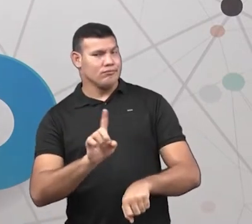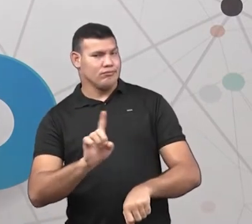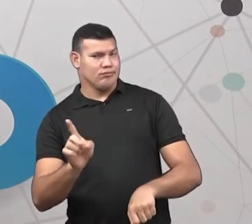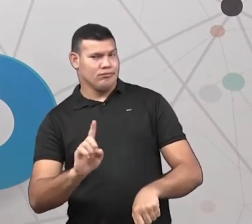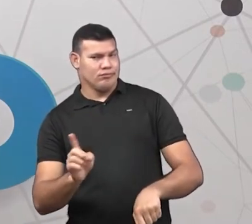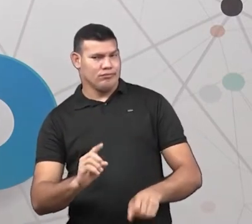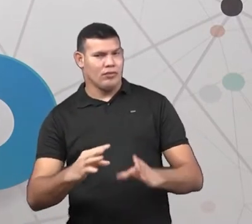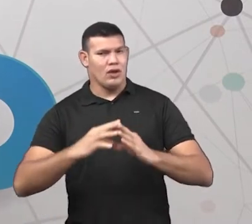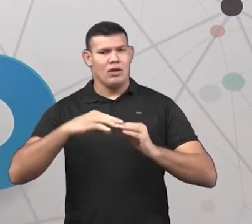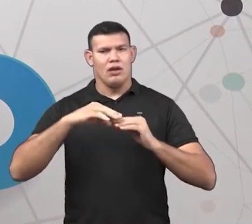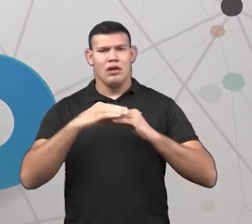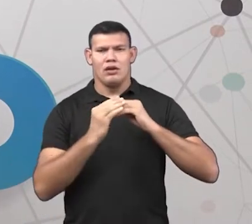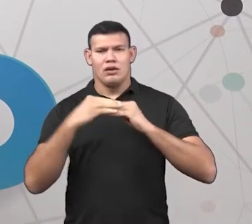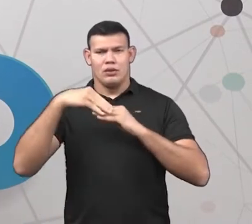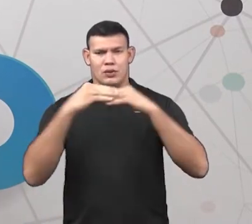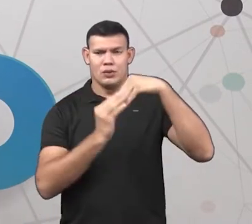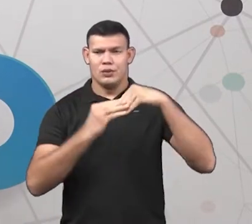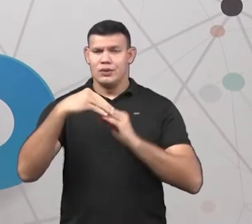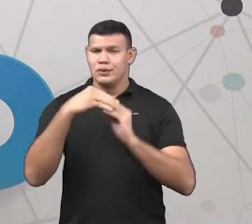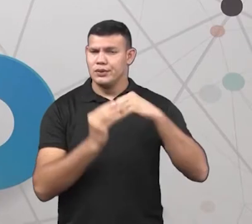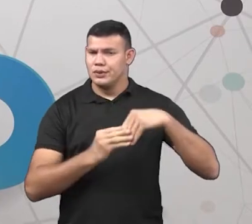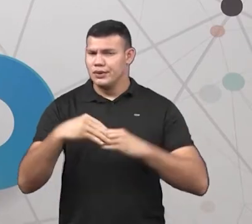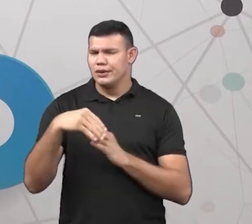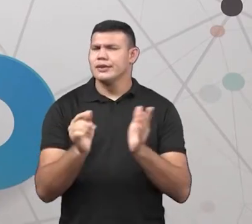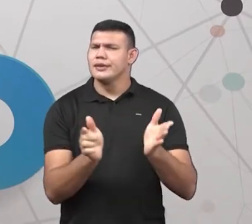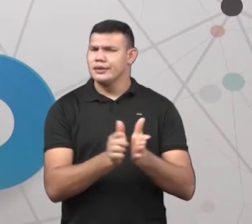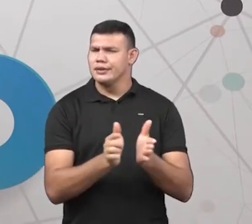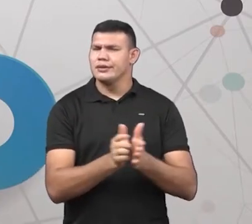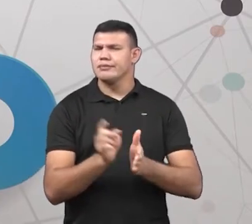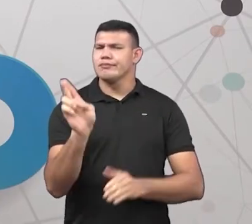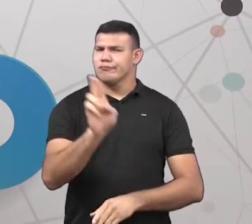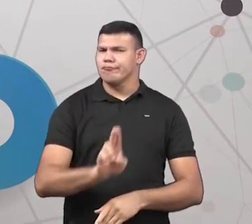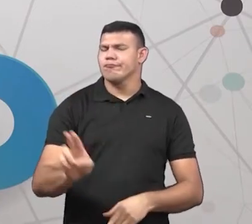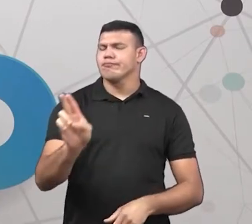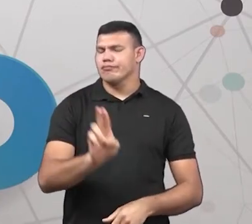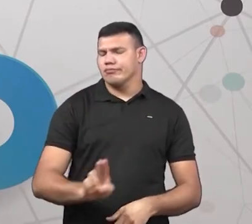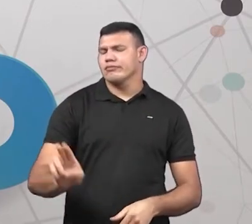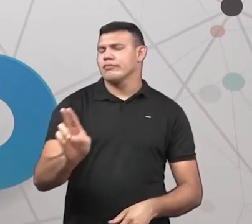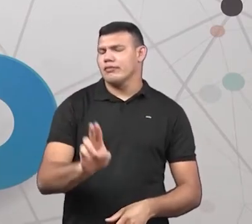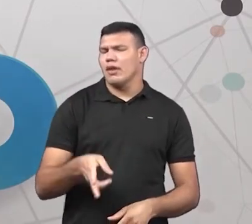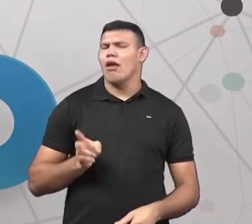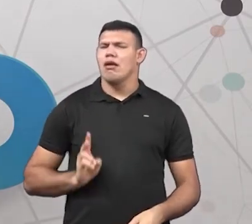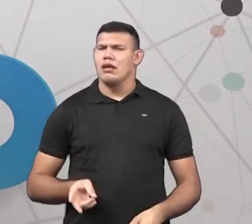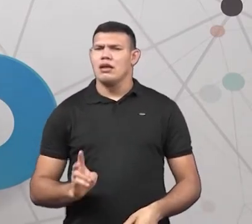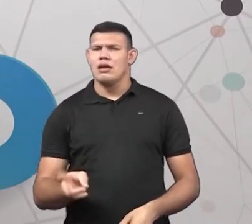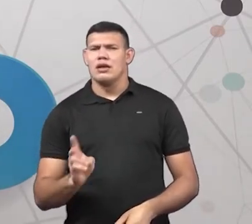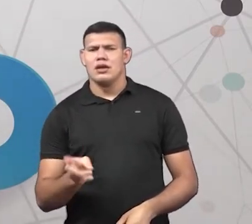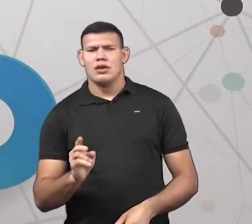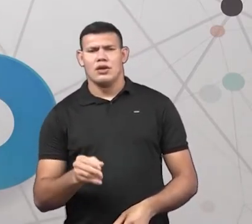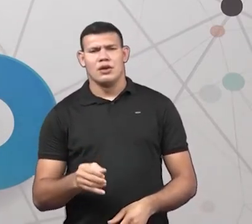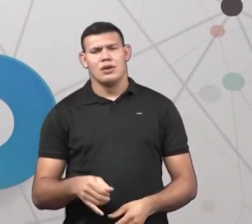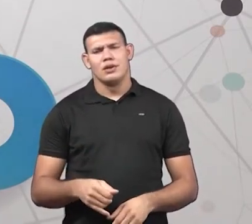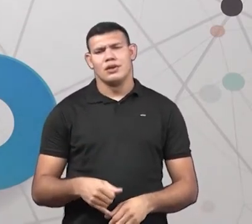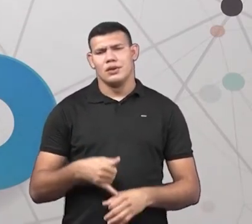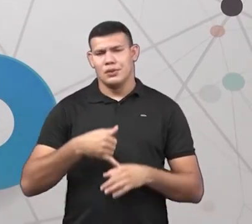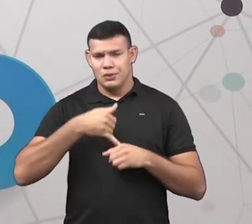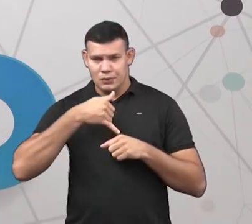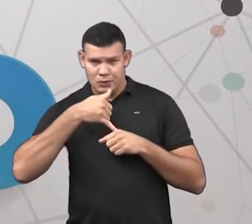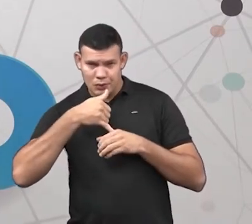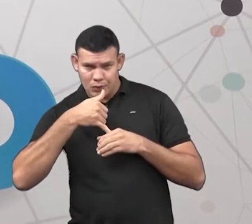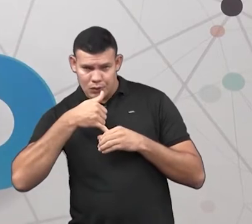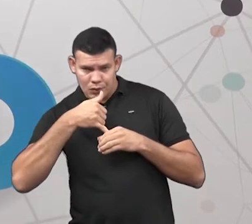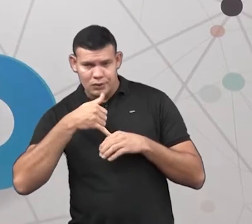plástico e o papel são os que nós utilizamos mais, né? Quando vamos, tem os canudos, tem uma série de coisas que nós